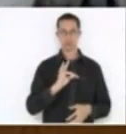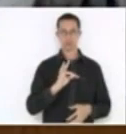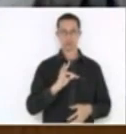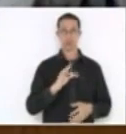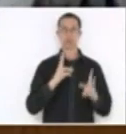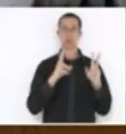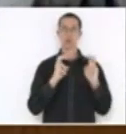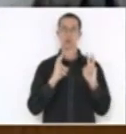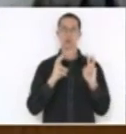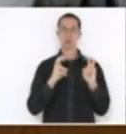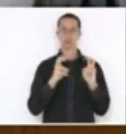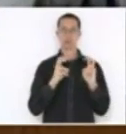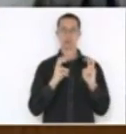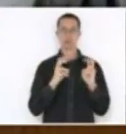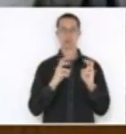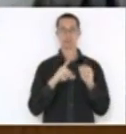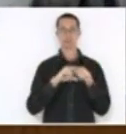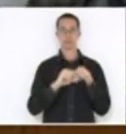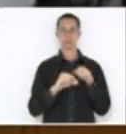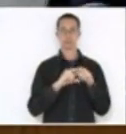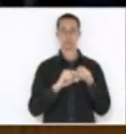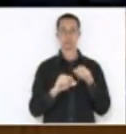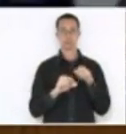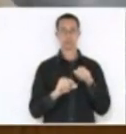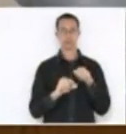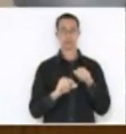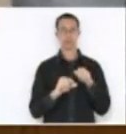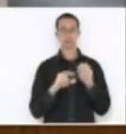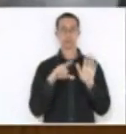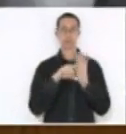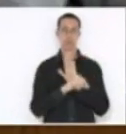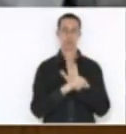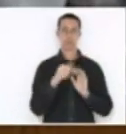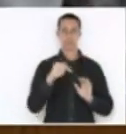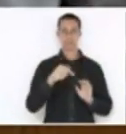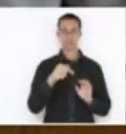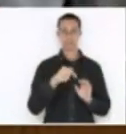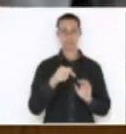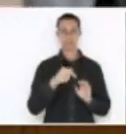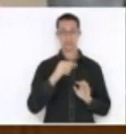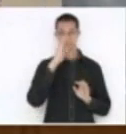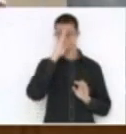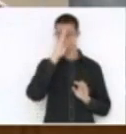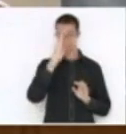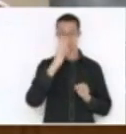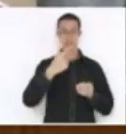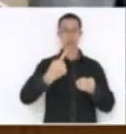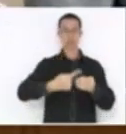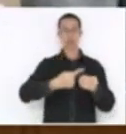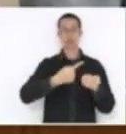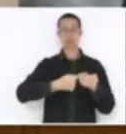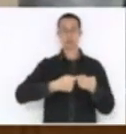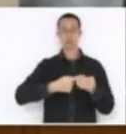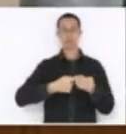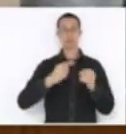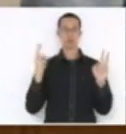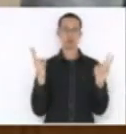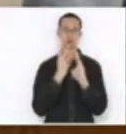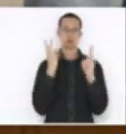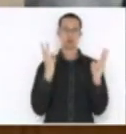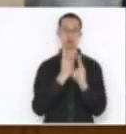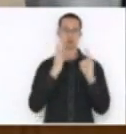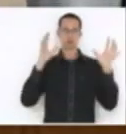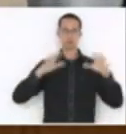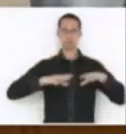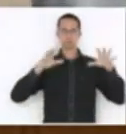de um artigo, no seu inciso sétimo, prioritariamente aos municípios atingidos pelos fortes ventos e pelas chuvas